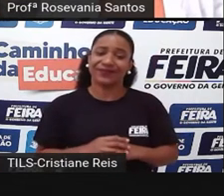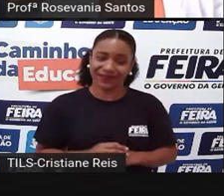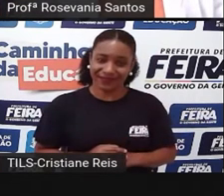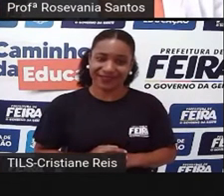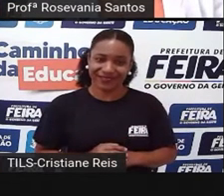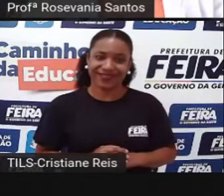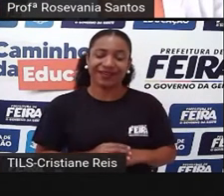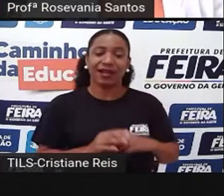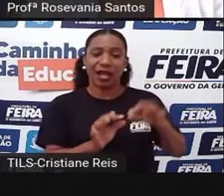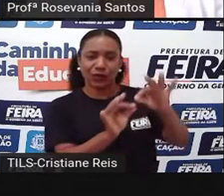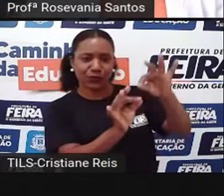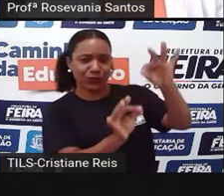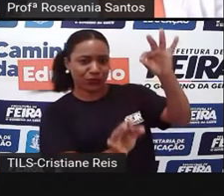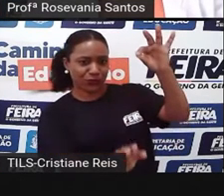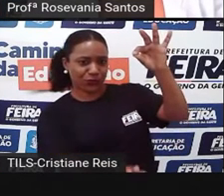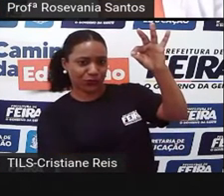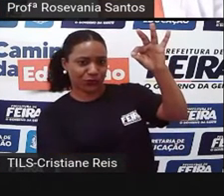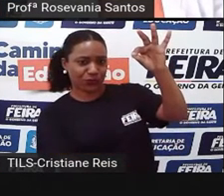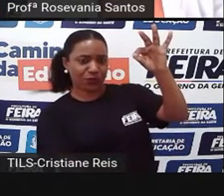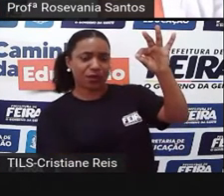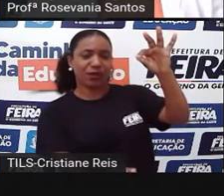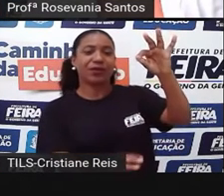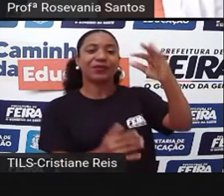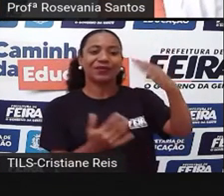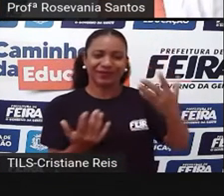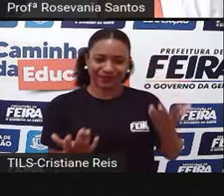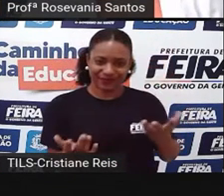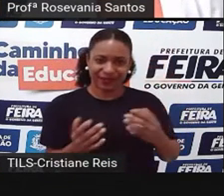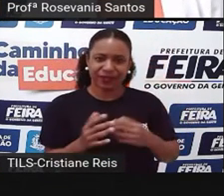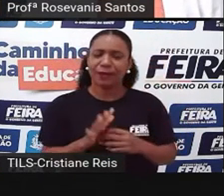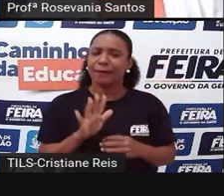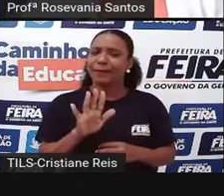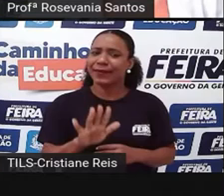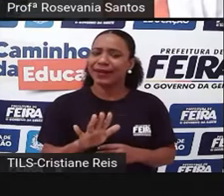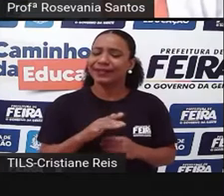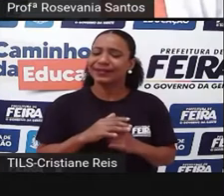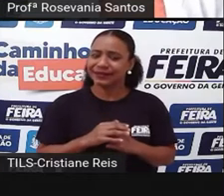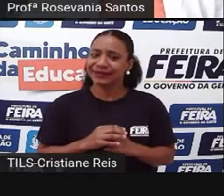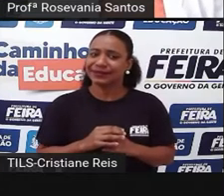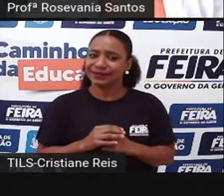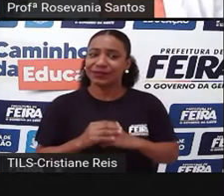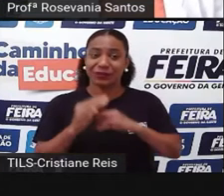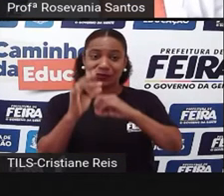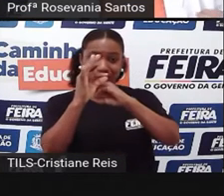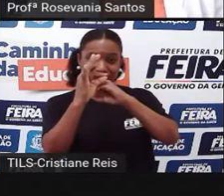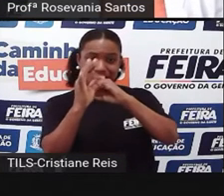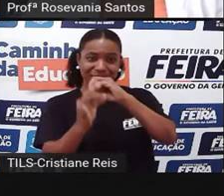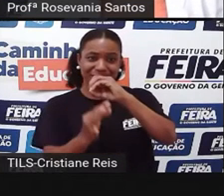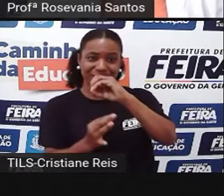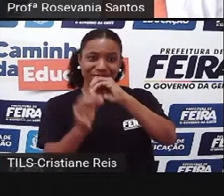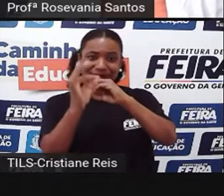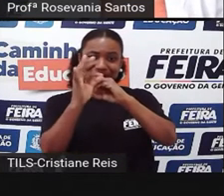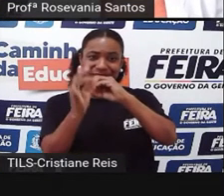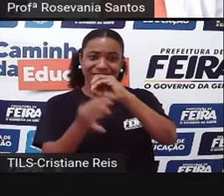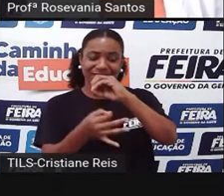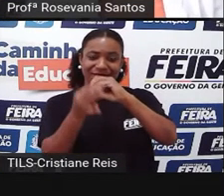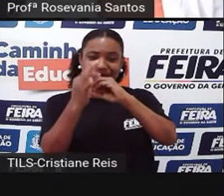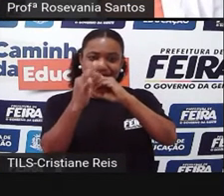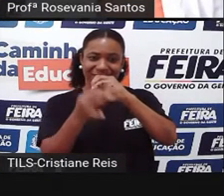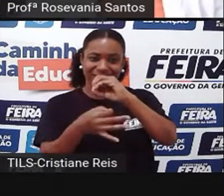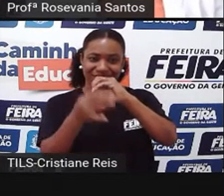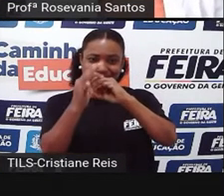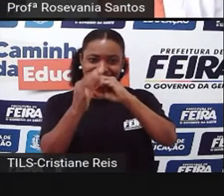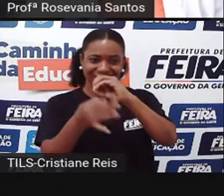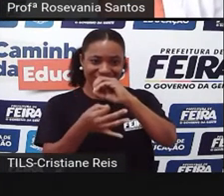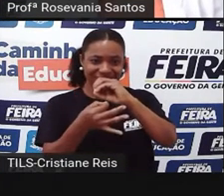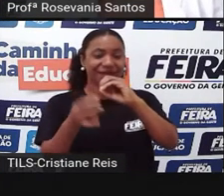deu a altura. Mas o que será, então, a altitude? É a medida em que nos permite conhecer a